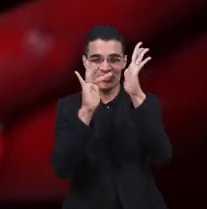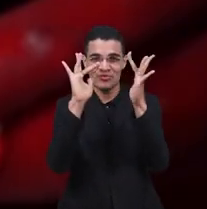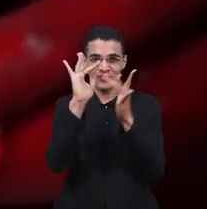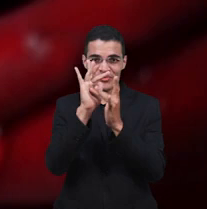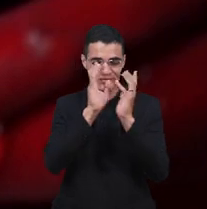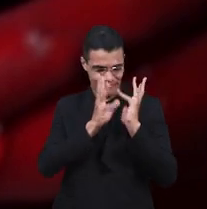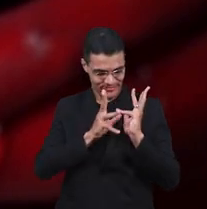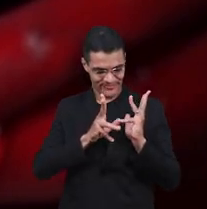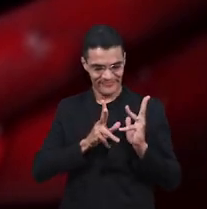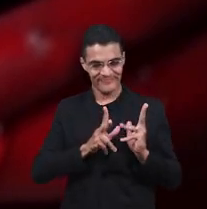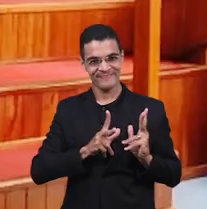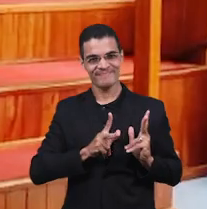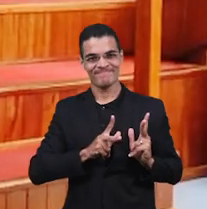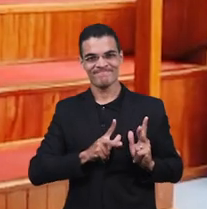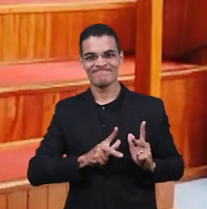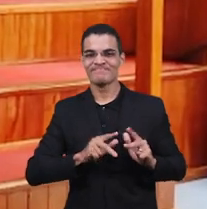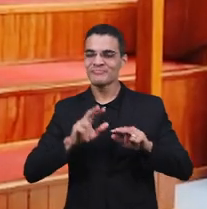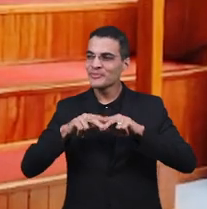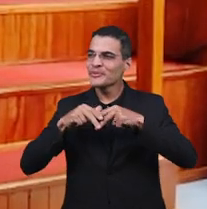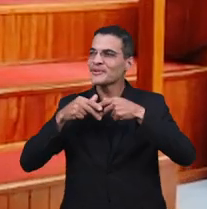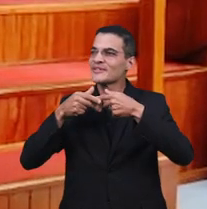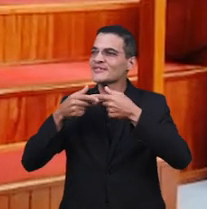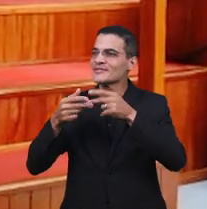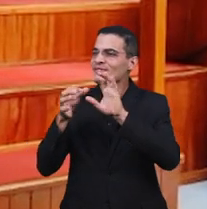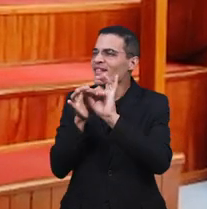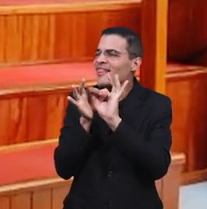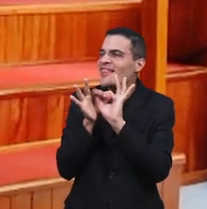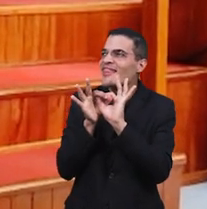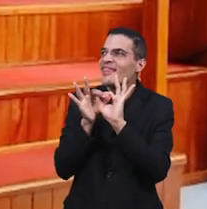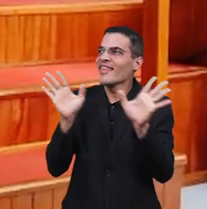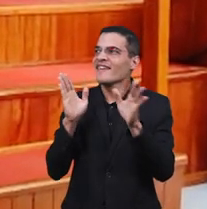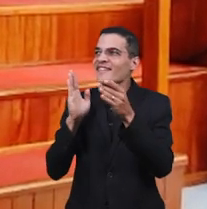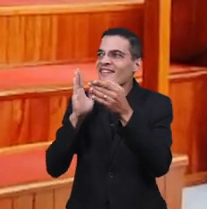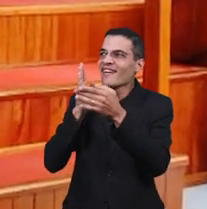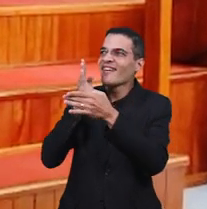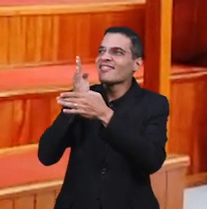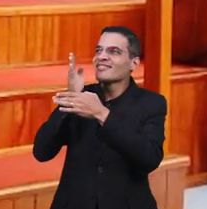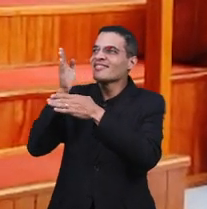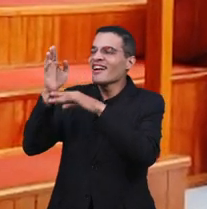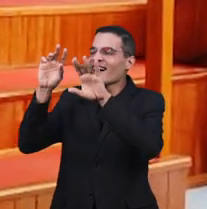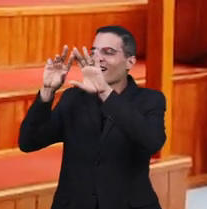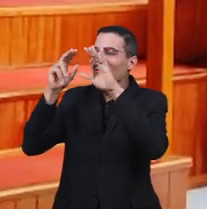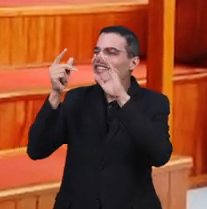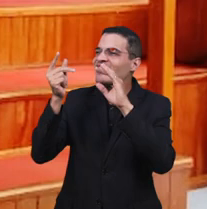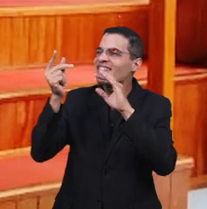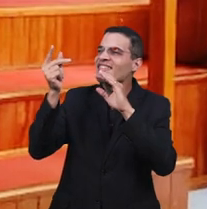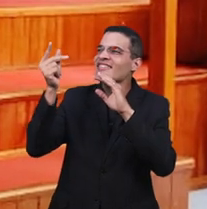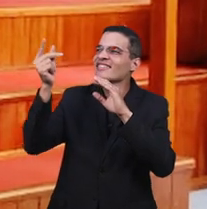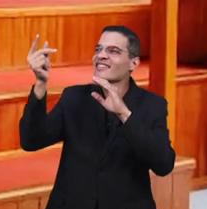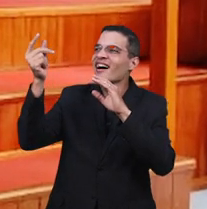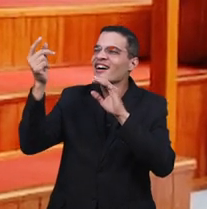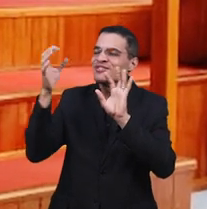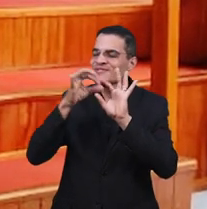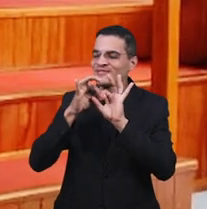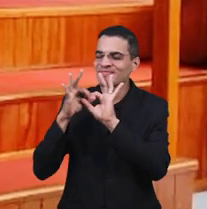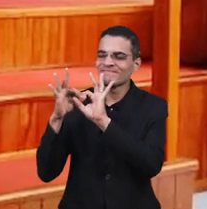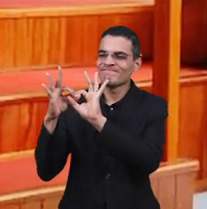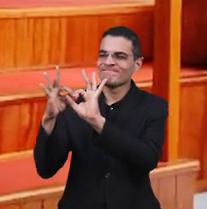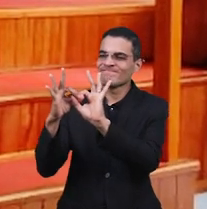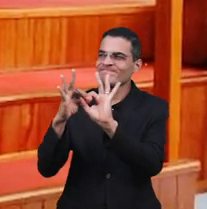mim Permite-me que entre No